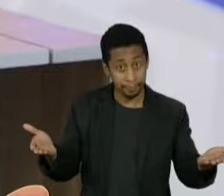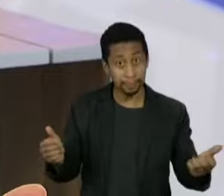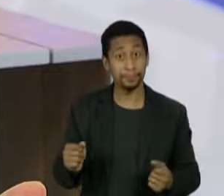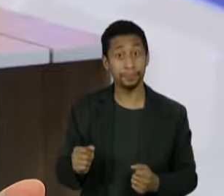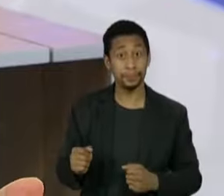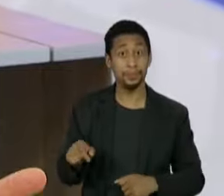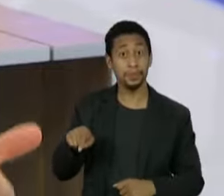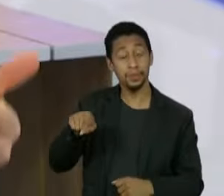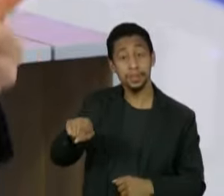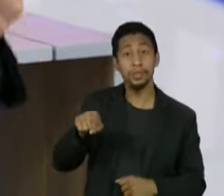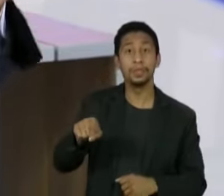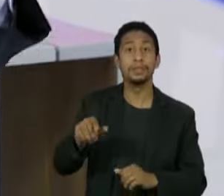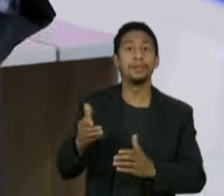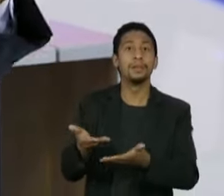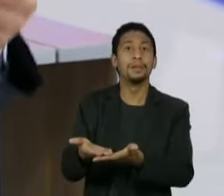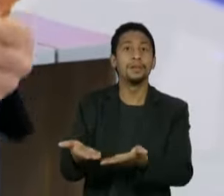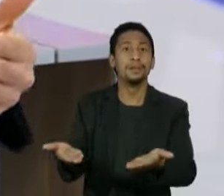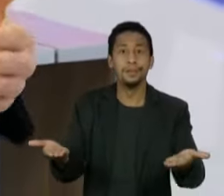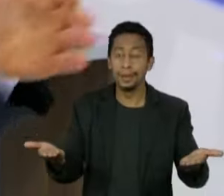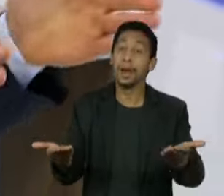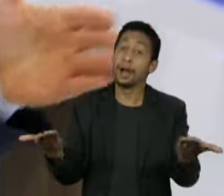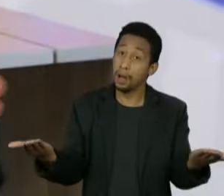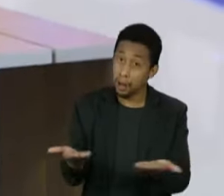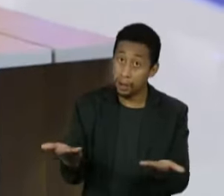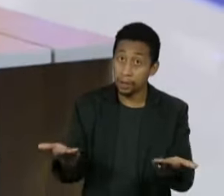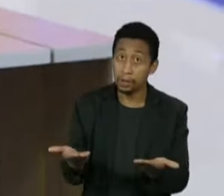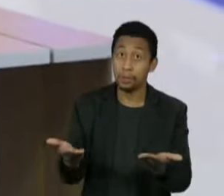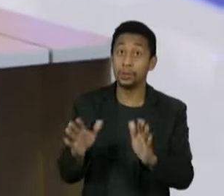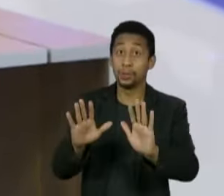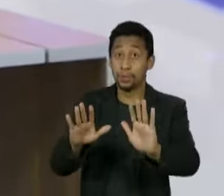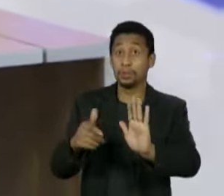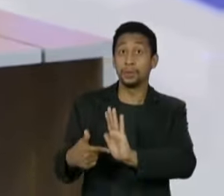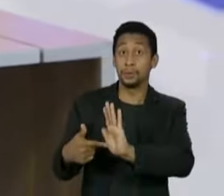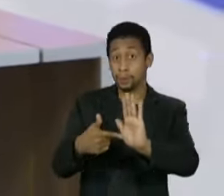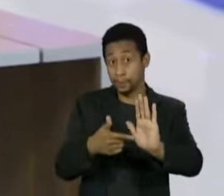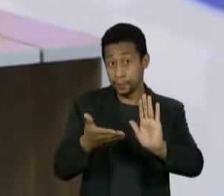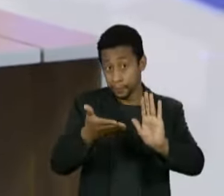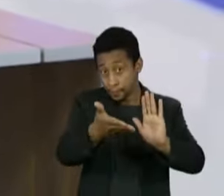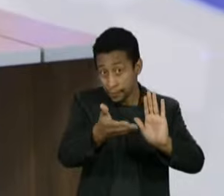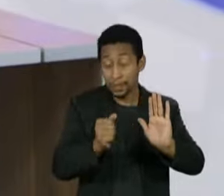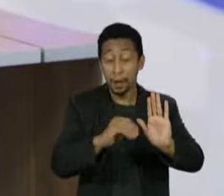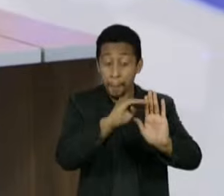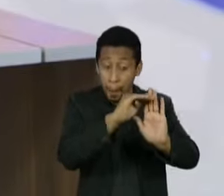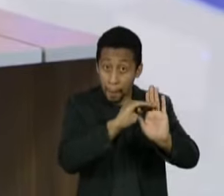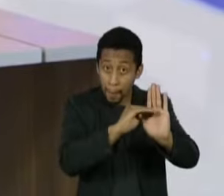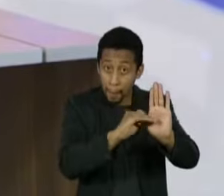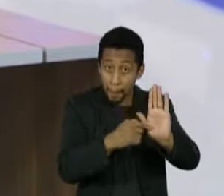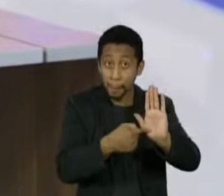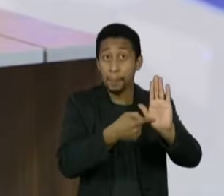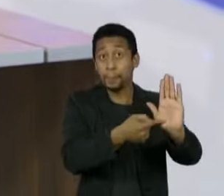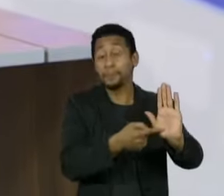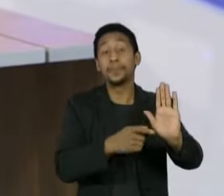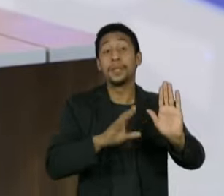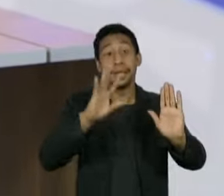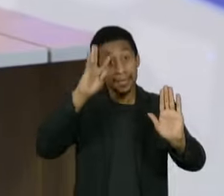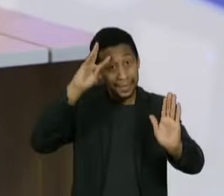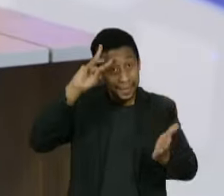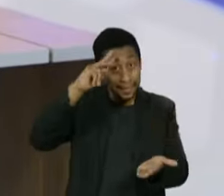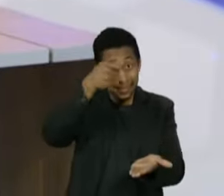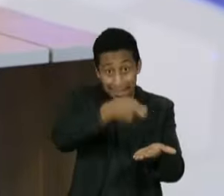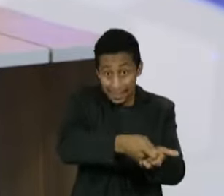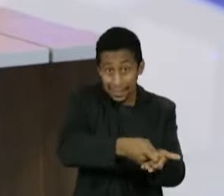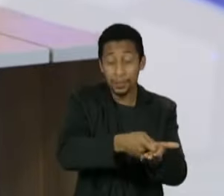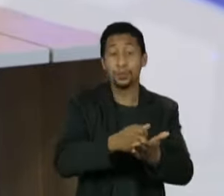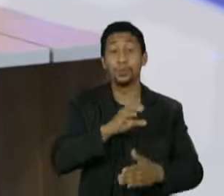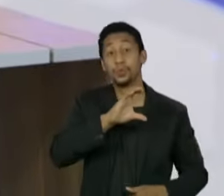solidariedade e vamos fazer um pacote com todos esses direitos que já estão sedimentados por decisão, seja